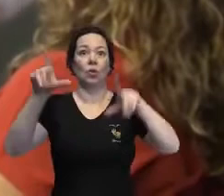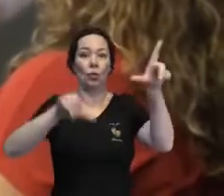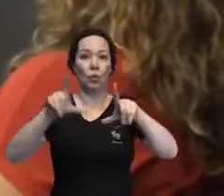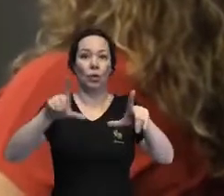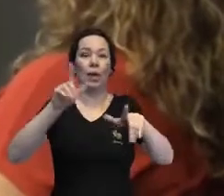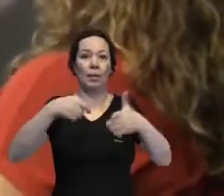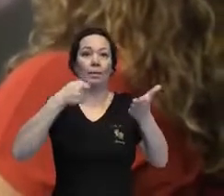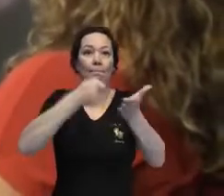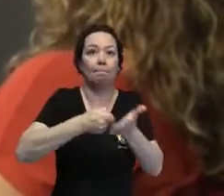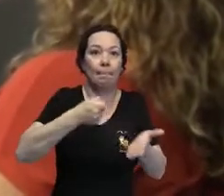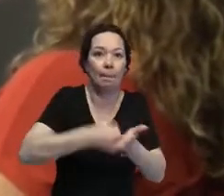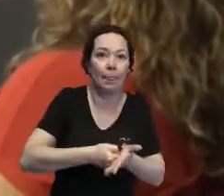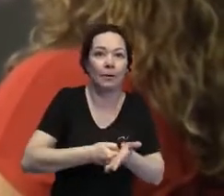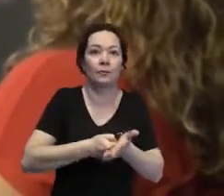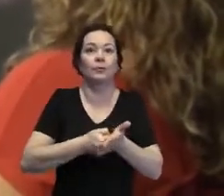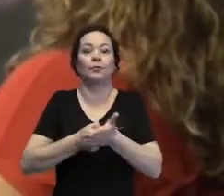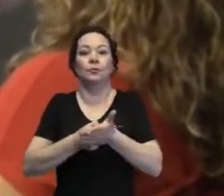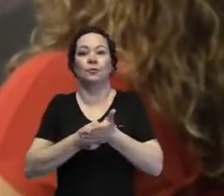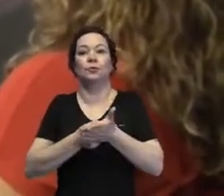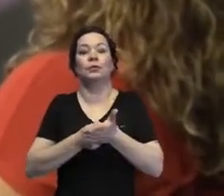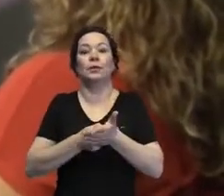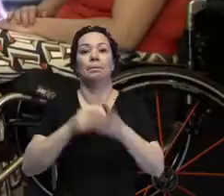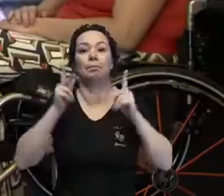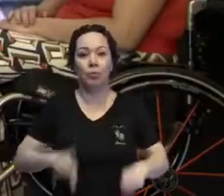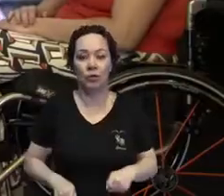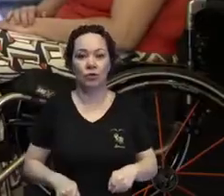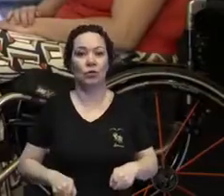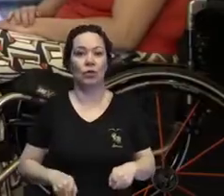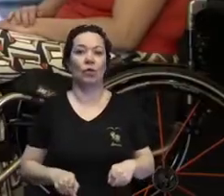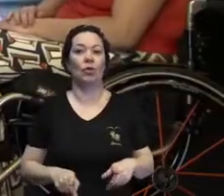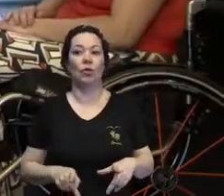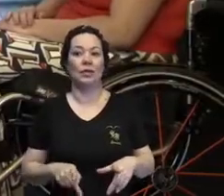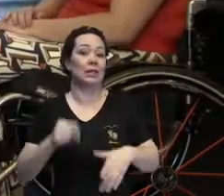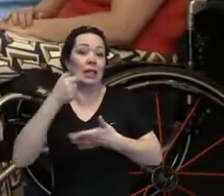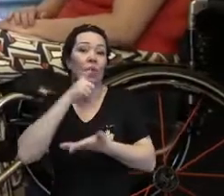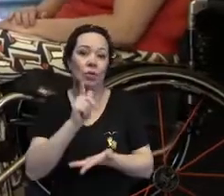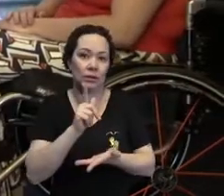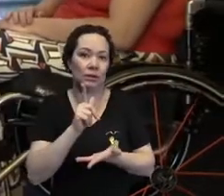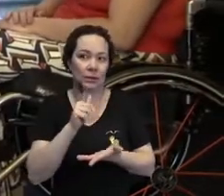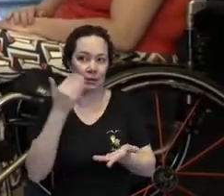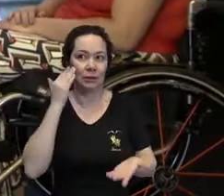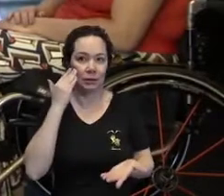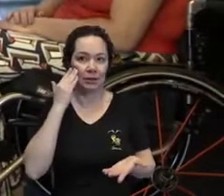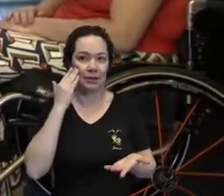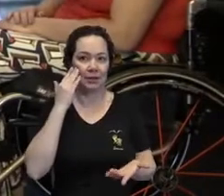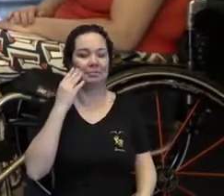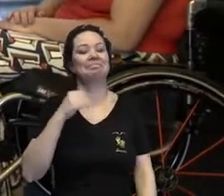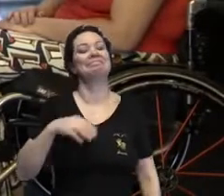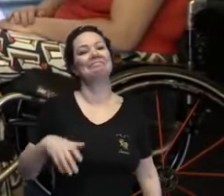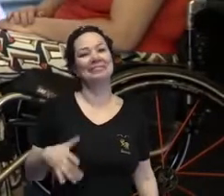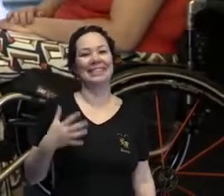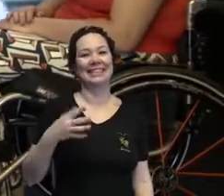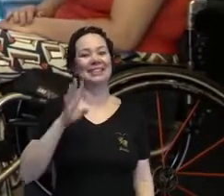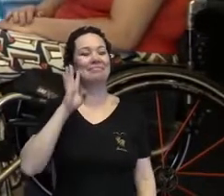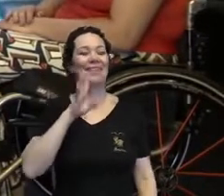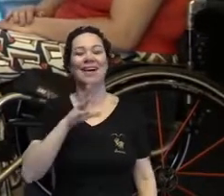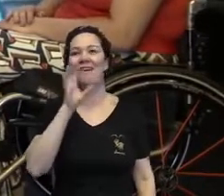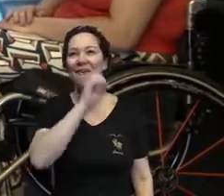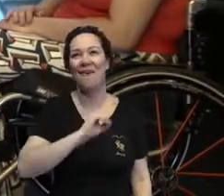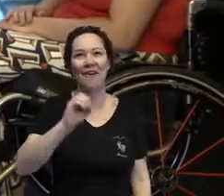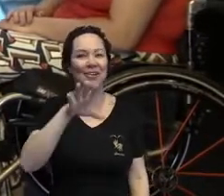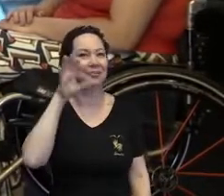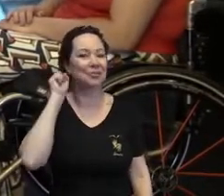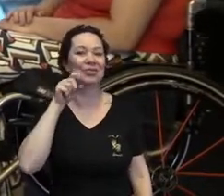luta para aquelas pessoas que não tem privilégio nenhum, sabe? Nossa, Mariana, é tão bom te ouvir,